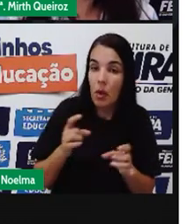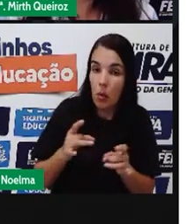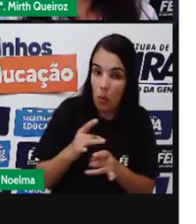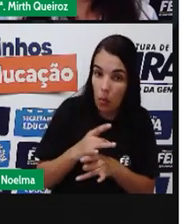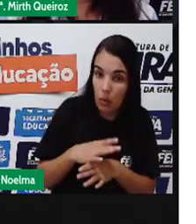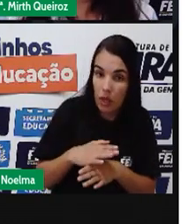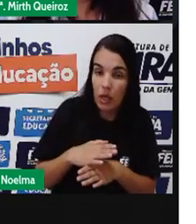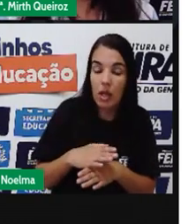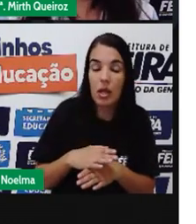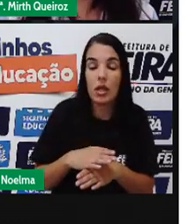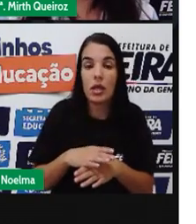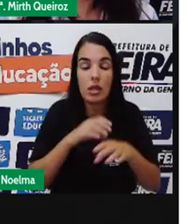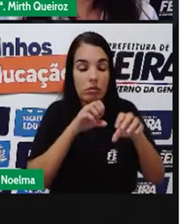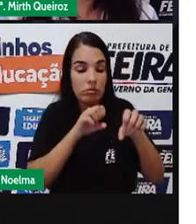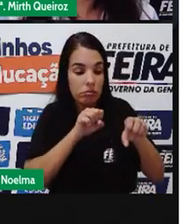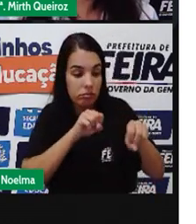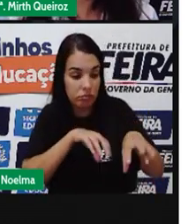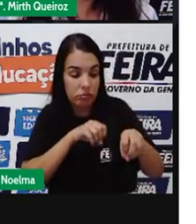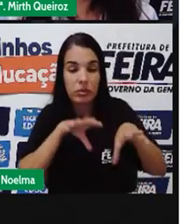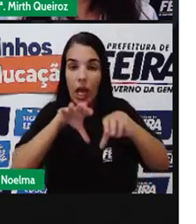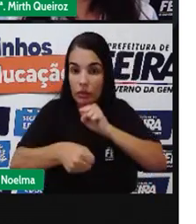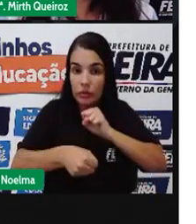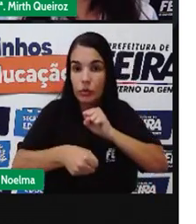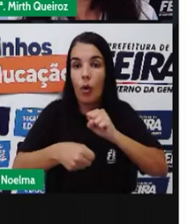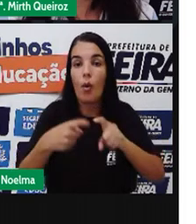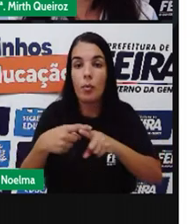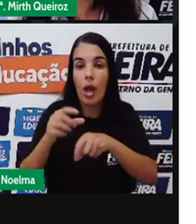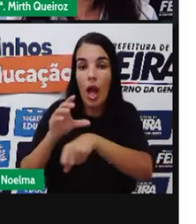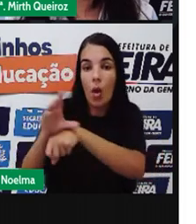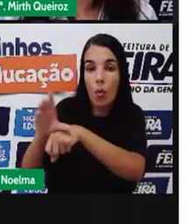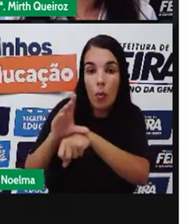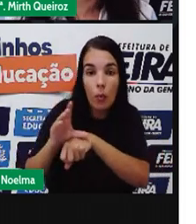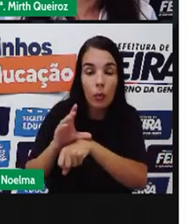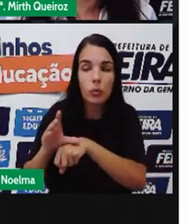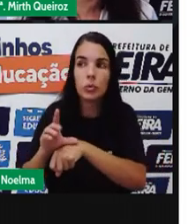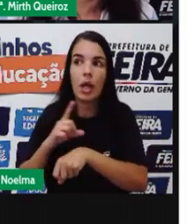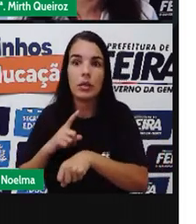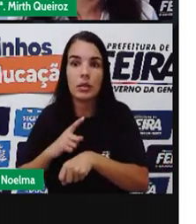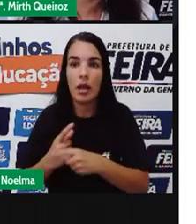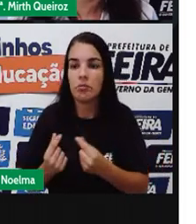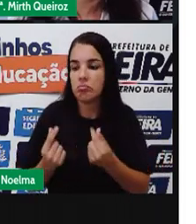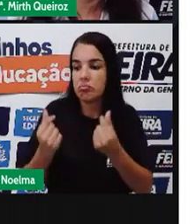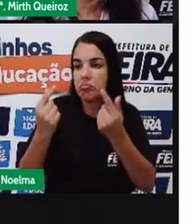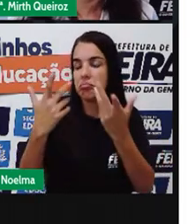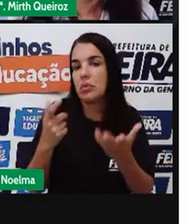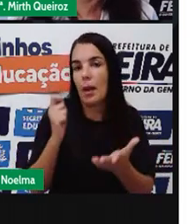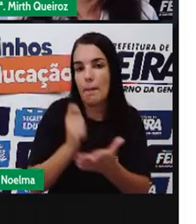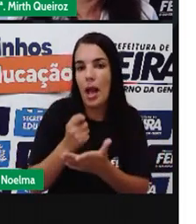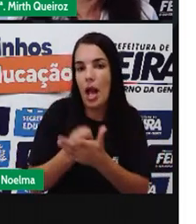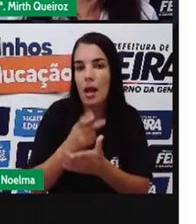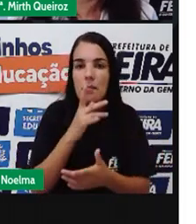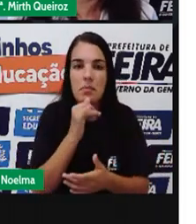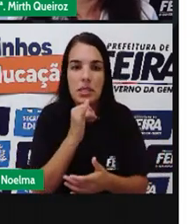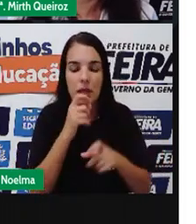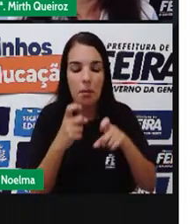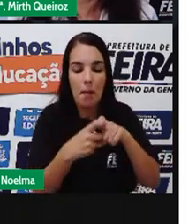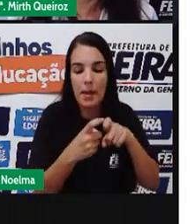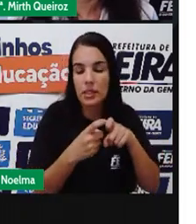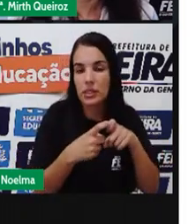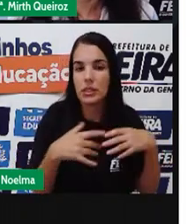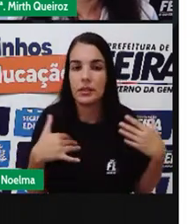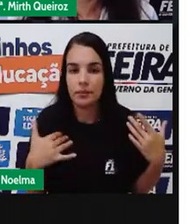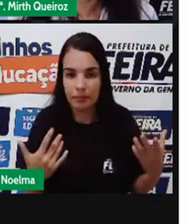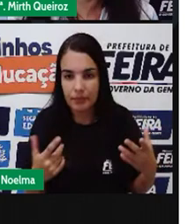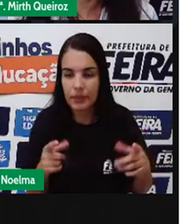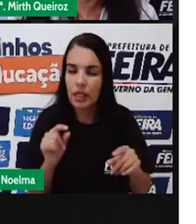Completar A educação Acadêmica Deirindo A custos Muitas vezes De valor Elevado O que não Acontece Aí